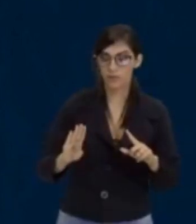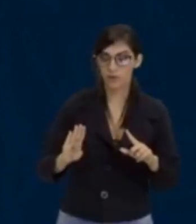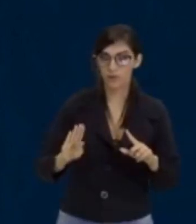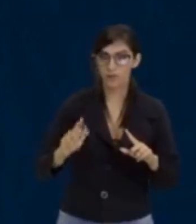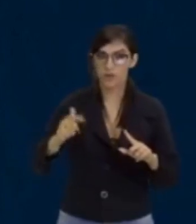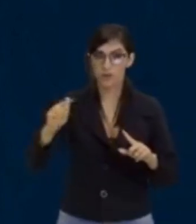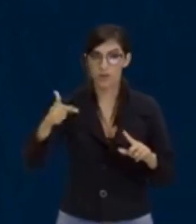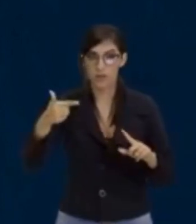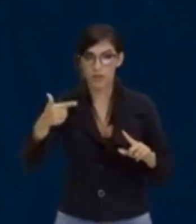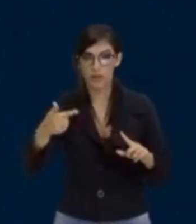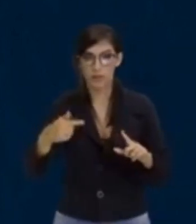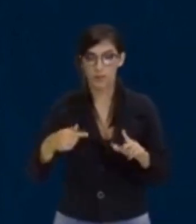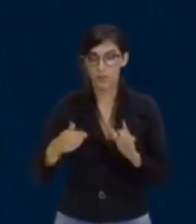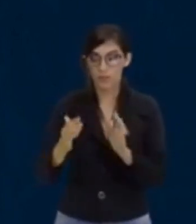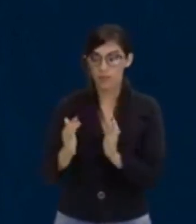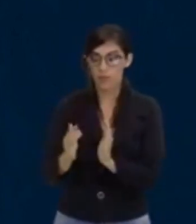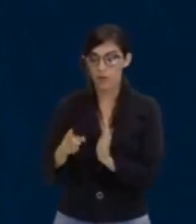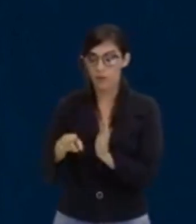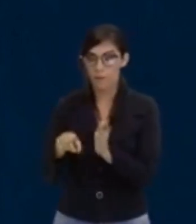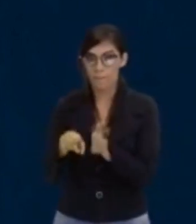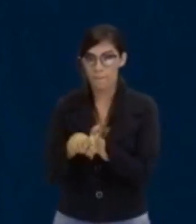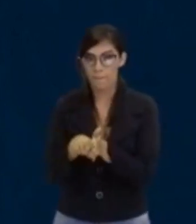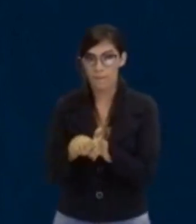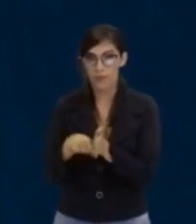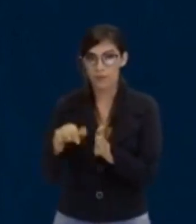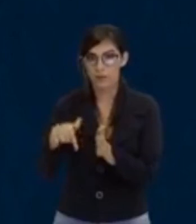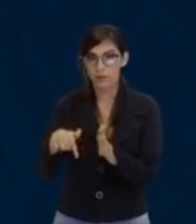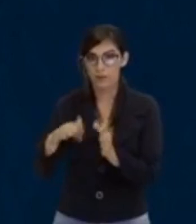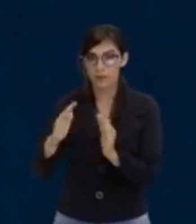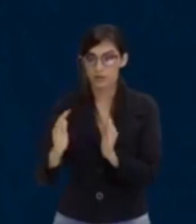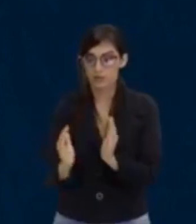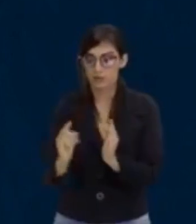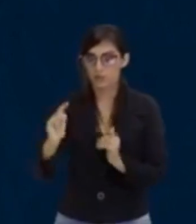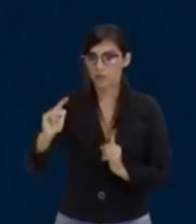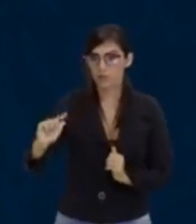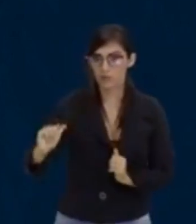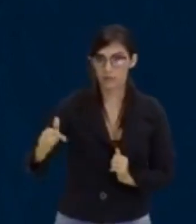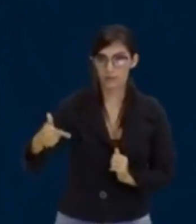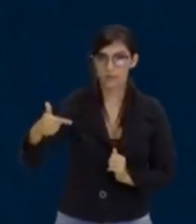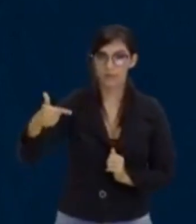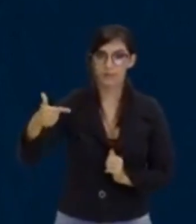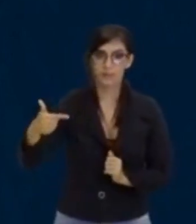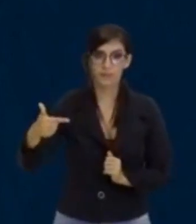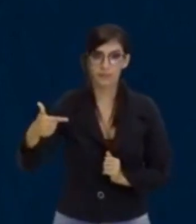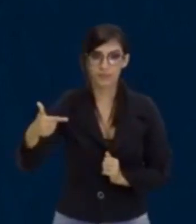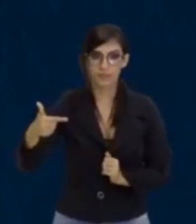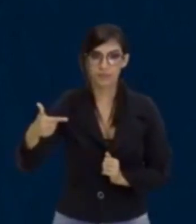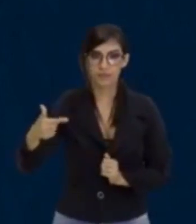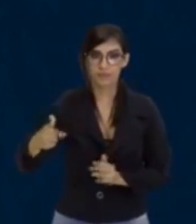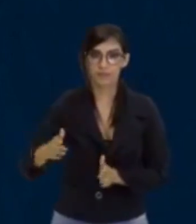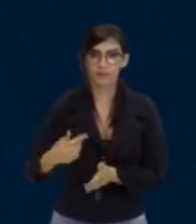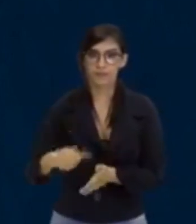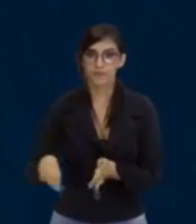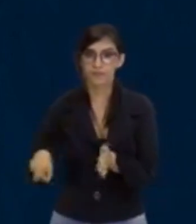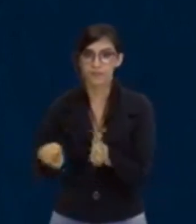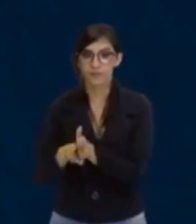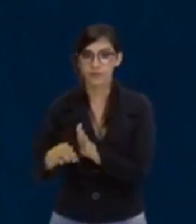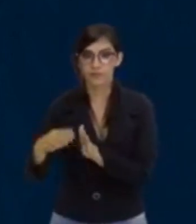Ah, é o menos 7. Vou colocar num parêntese aqui, tá, gente? Pra organizar o nosso raciocínio. Menos 7 ao quadrado.